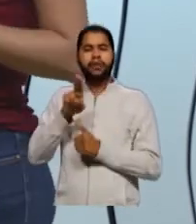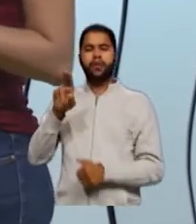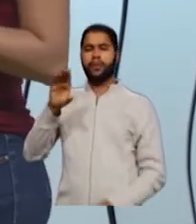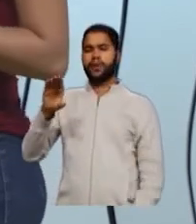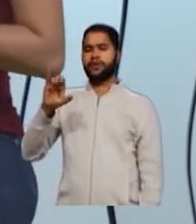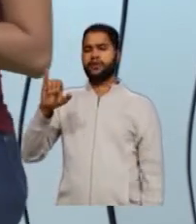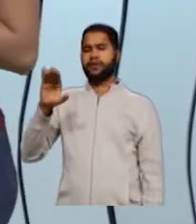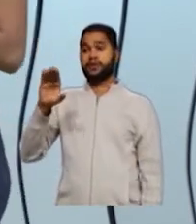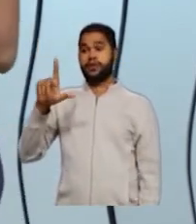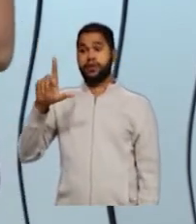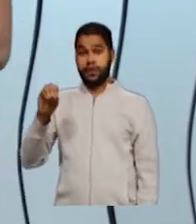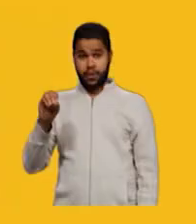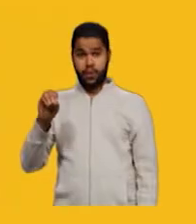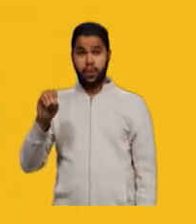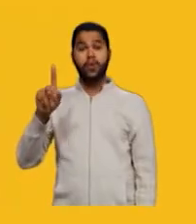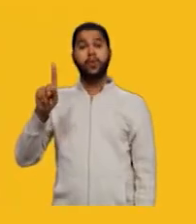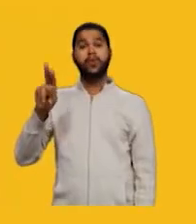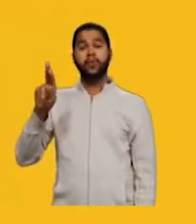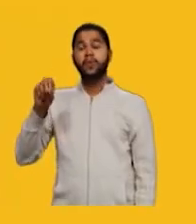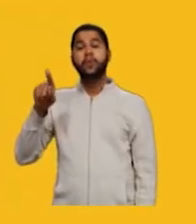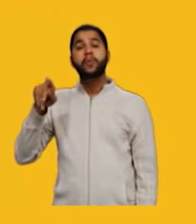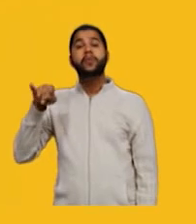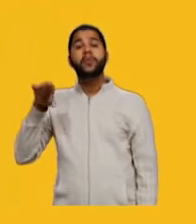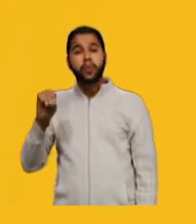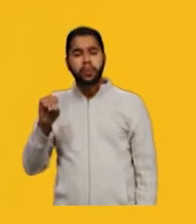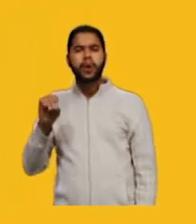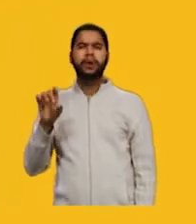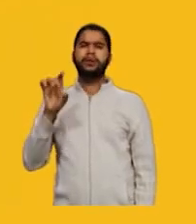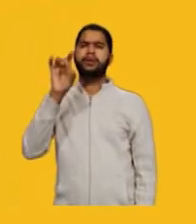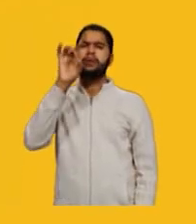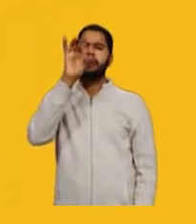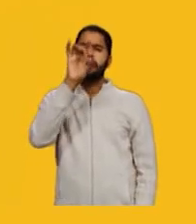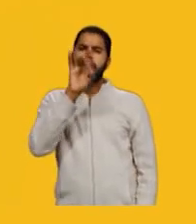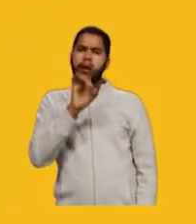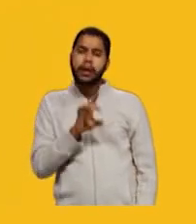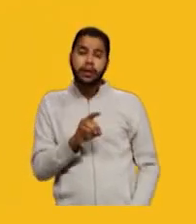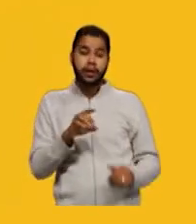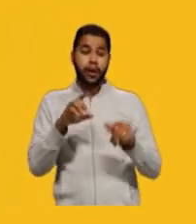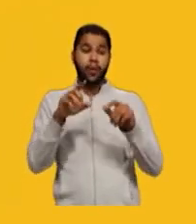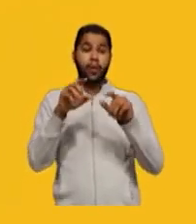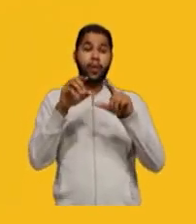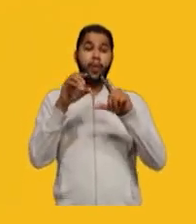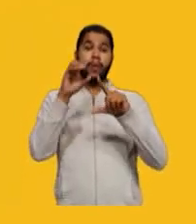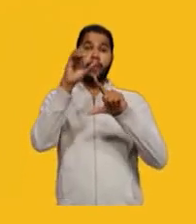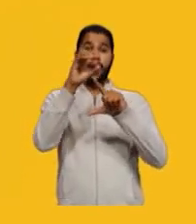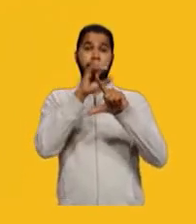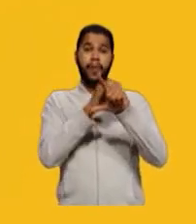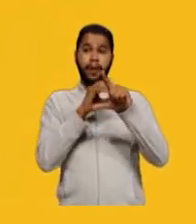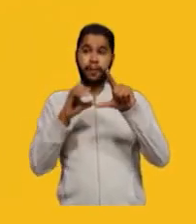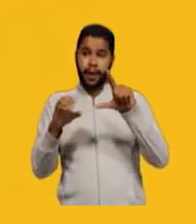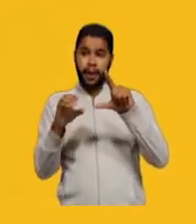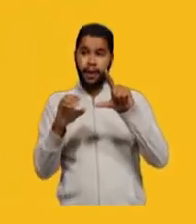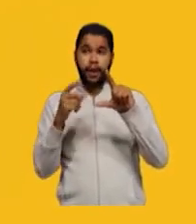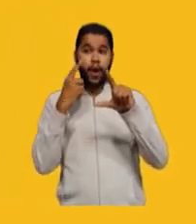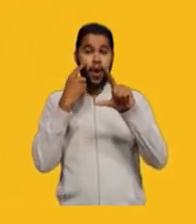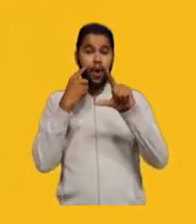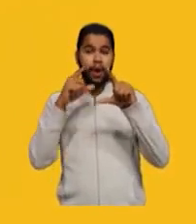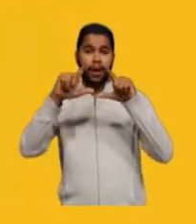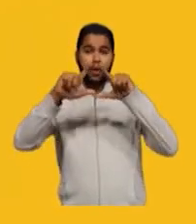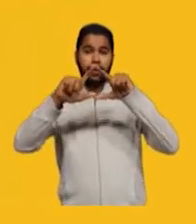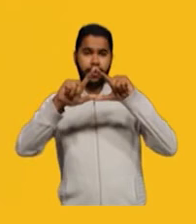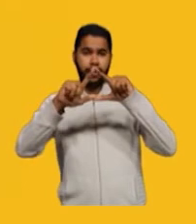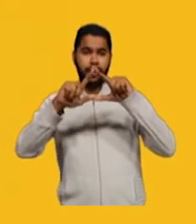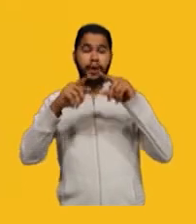Então, nesse ciclopropano, cada um desses carbonos está ligado a outros dois. Então, se ele está